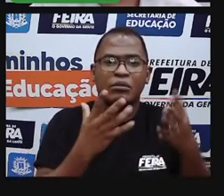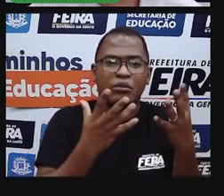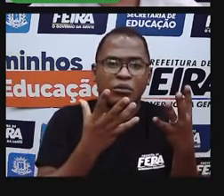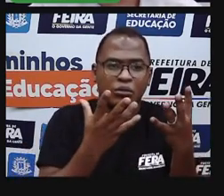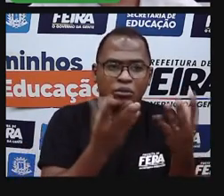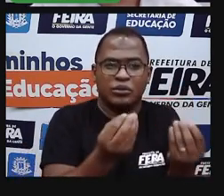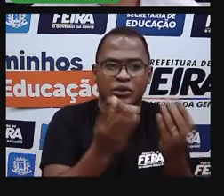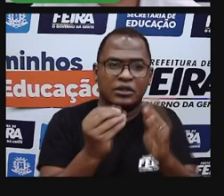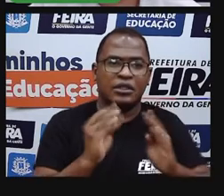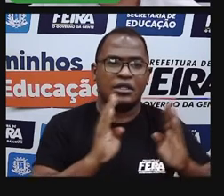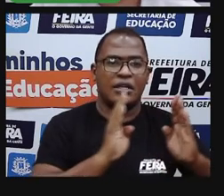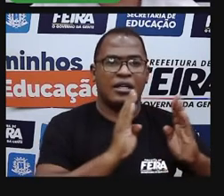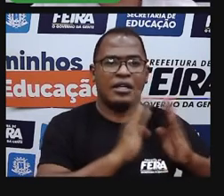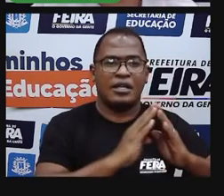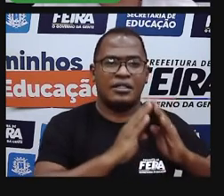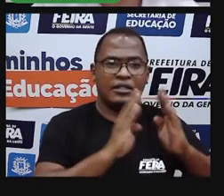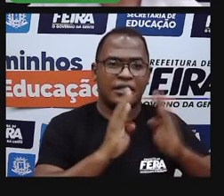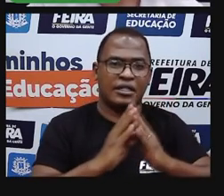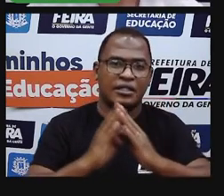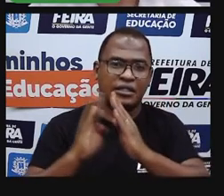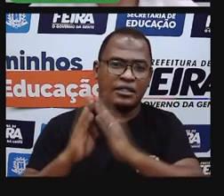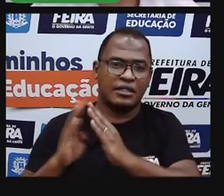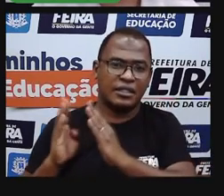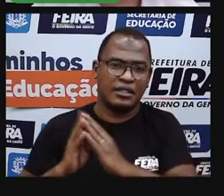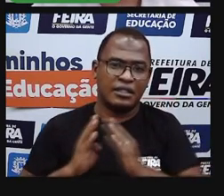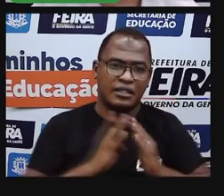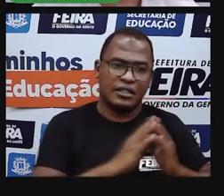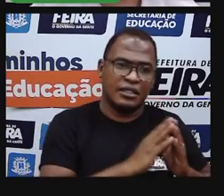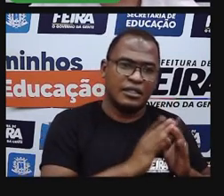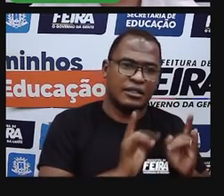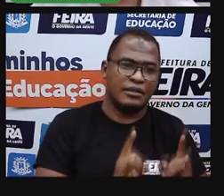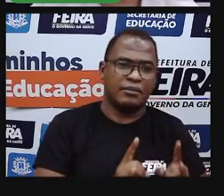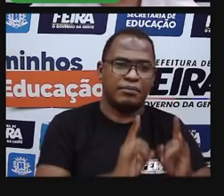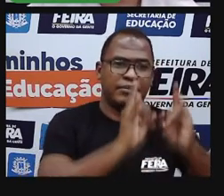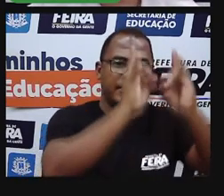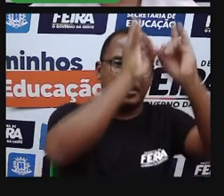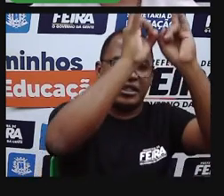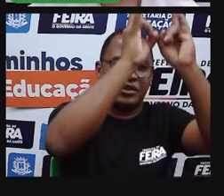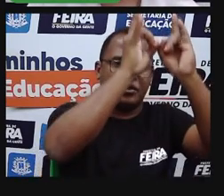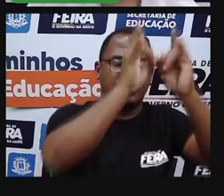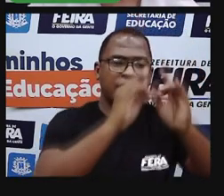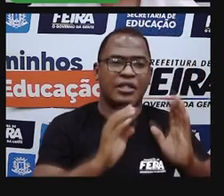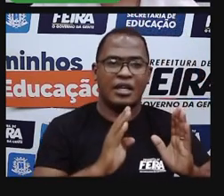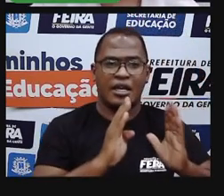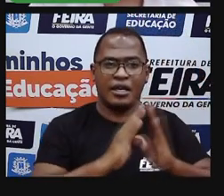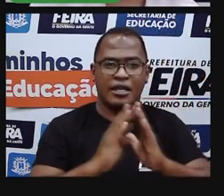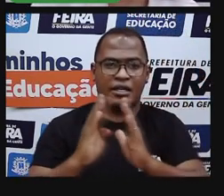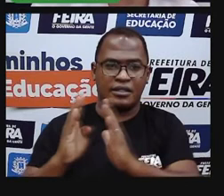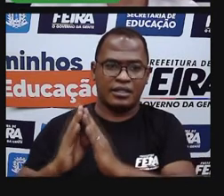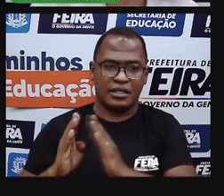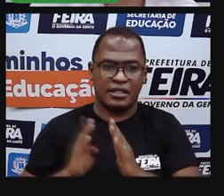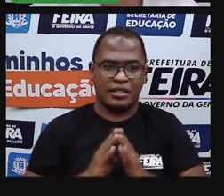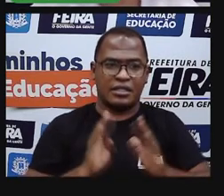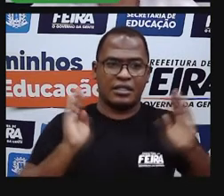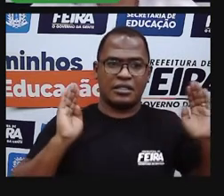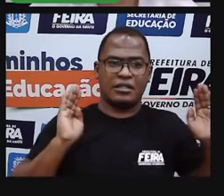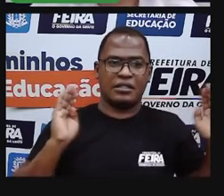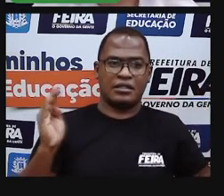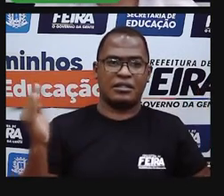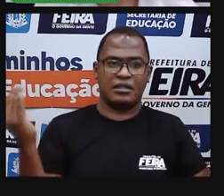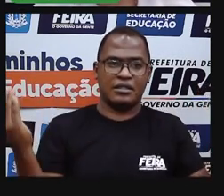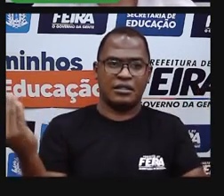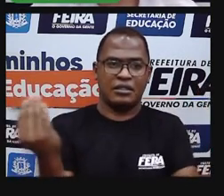residências, casas, condomínios, prédios, né? Pode ser casas térreas também,